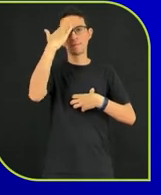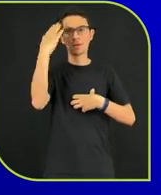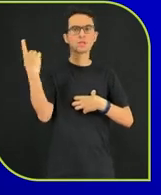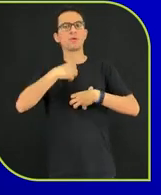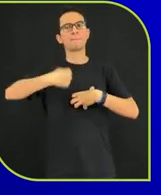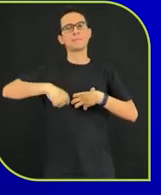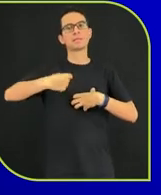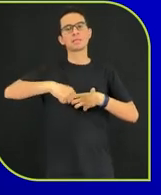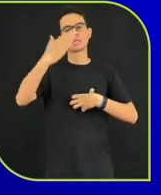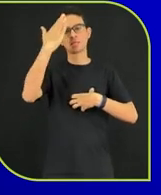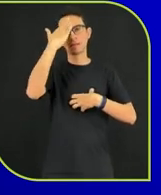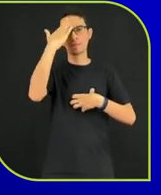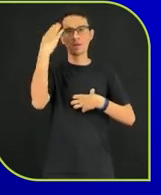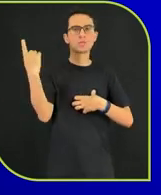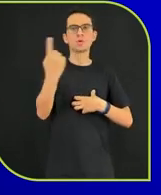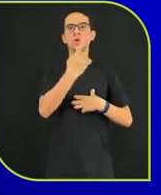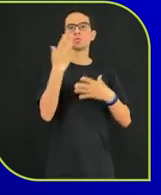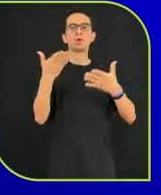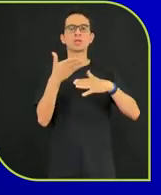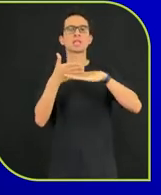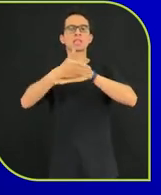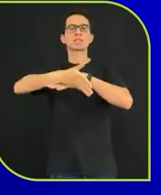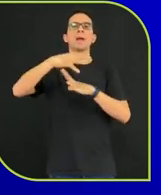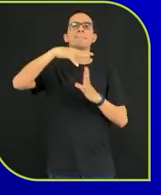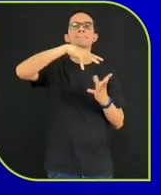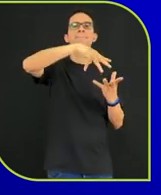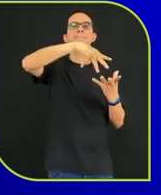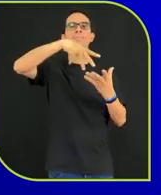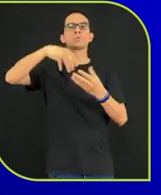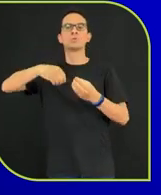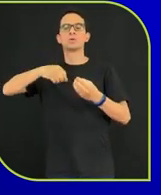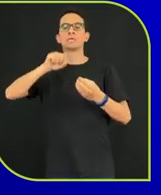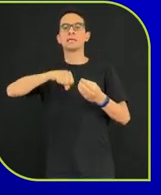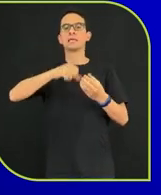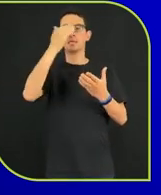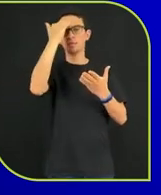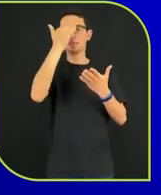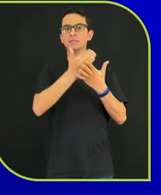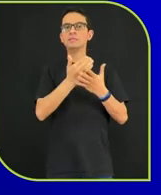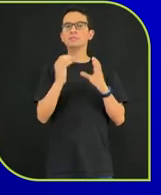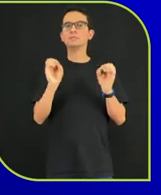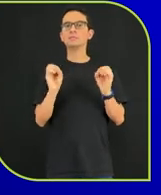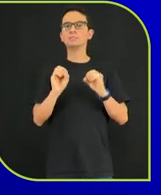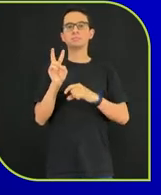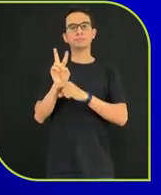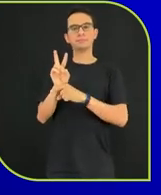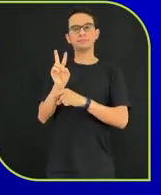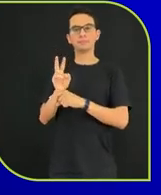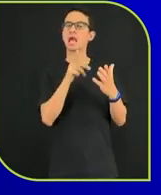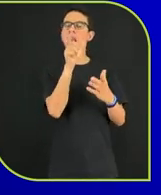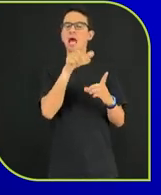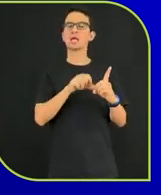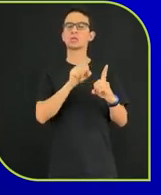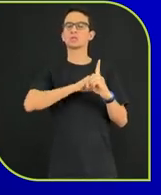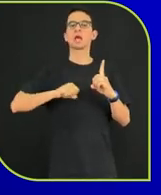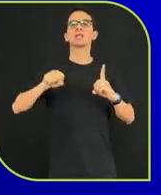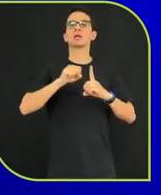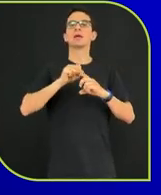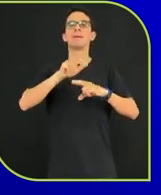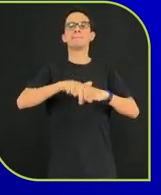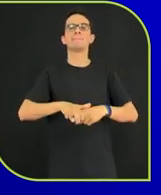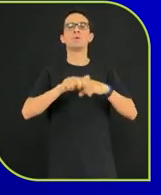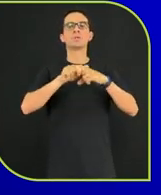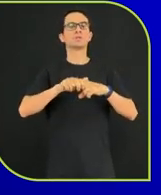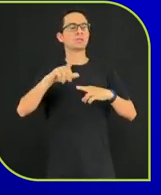sempre saber que se não cumprir essa expectativa tão grande da sociedade, você pode ter aquele